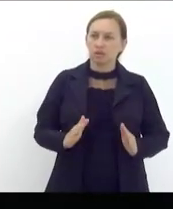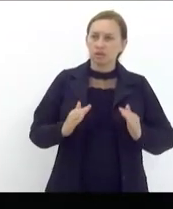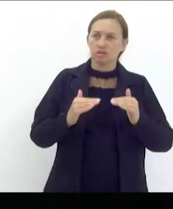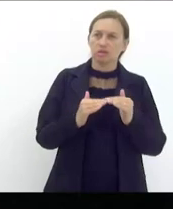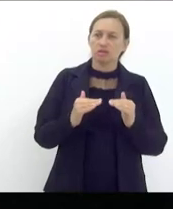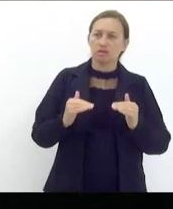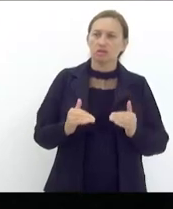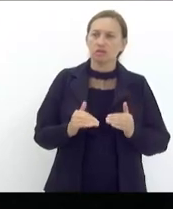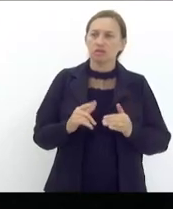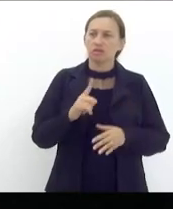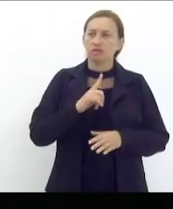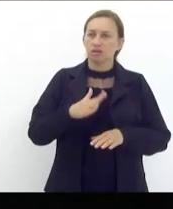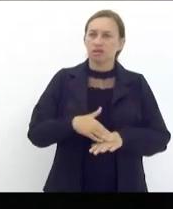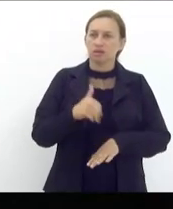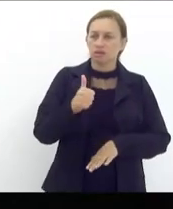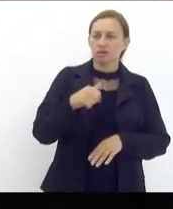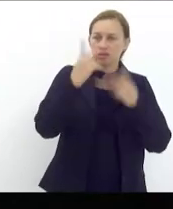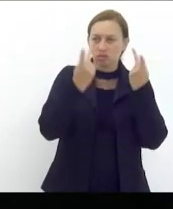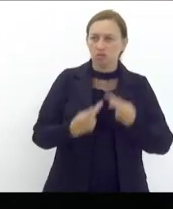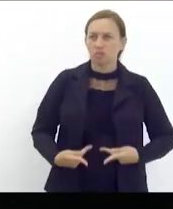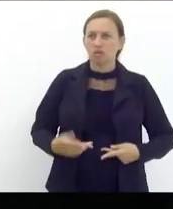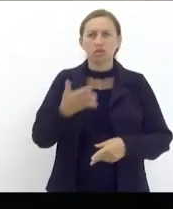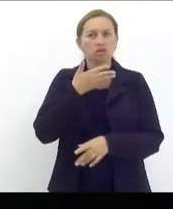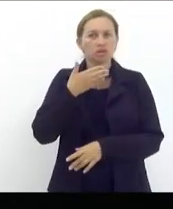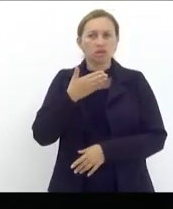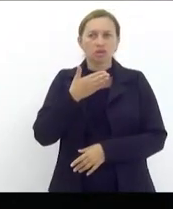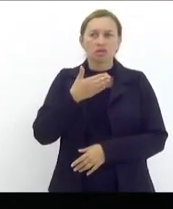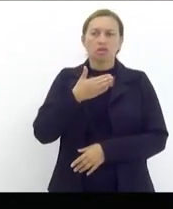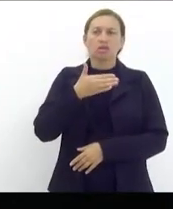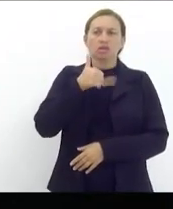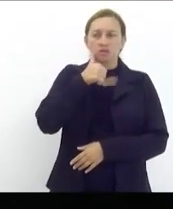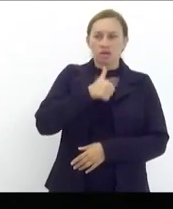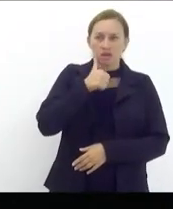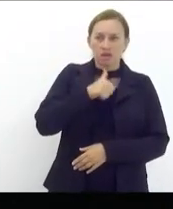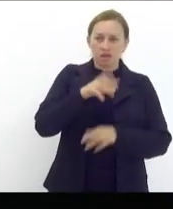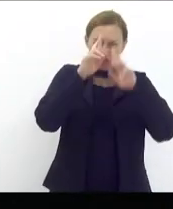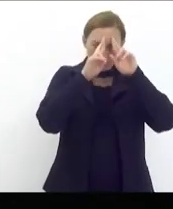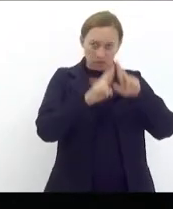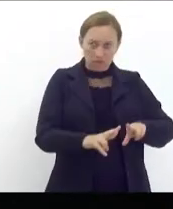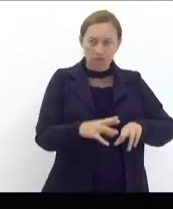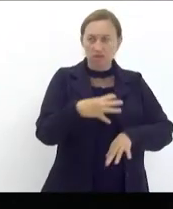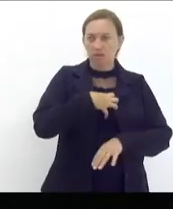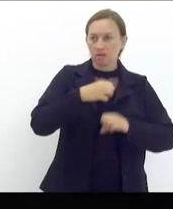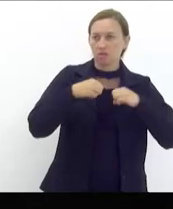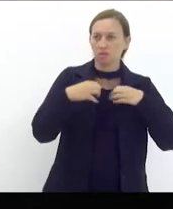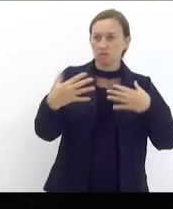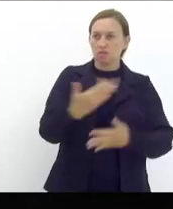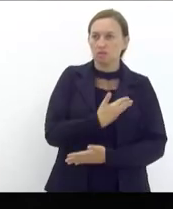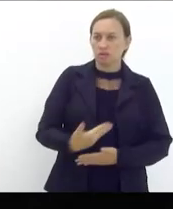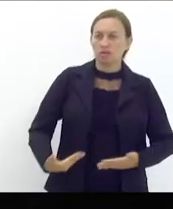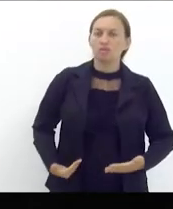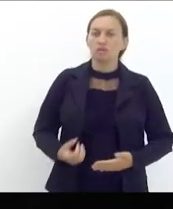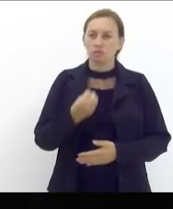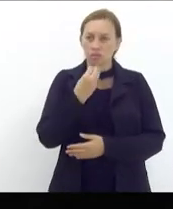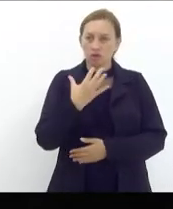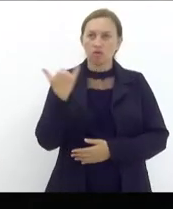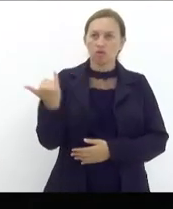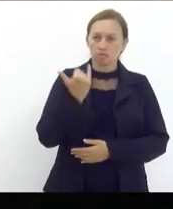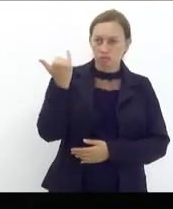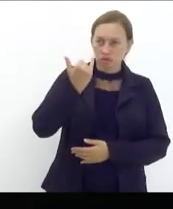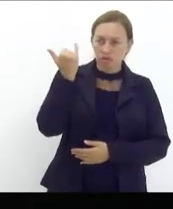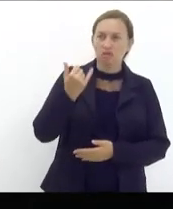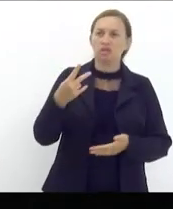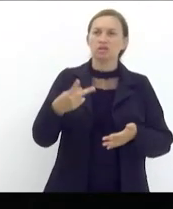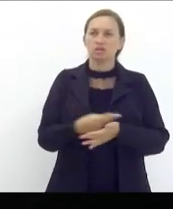gente ter a dignidade humana das nossas mulheres respeitadas então nesse sentido a audiência pública foi muito salutar muito importante de